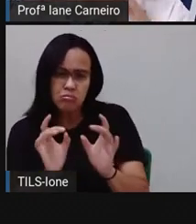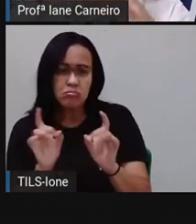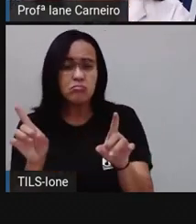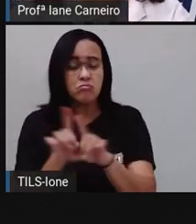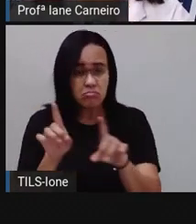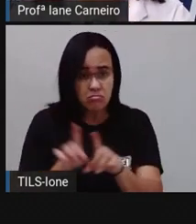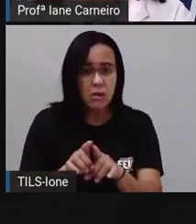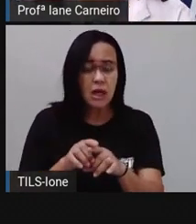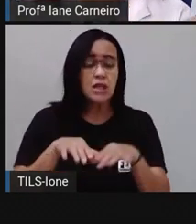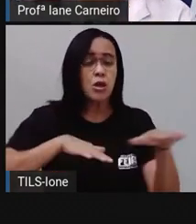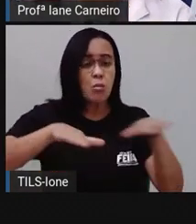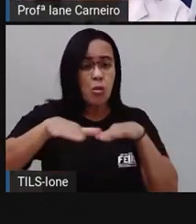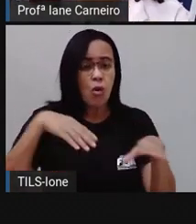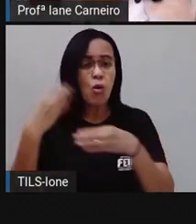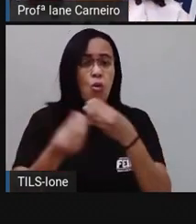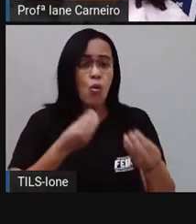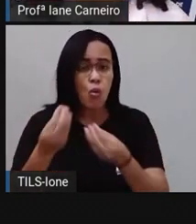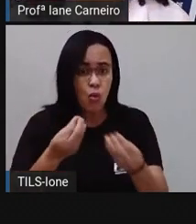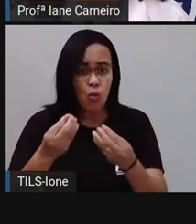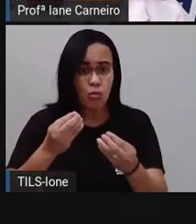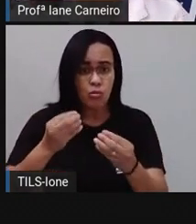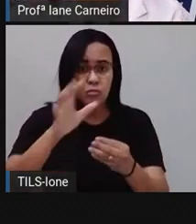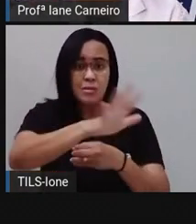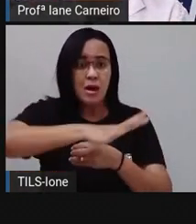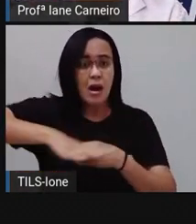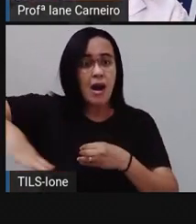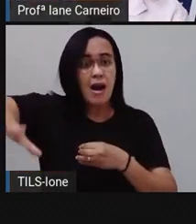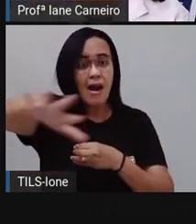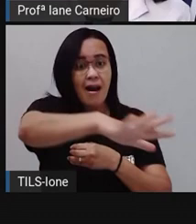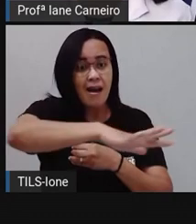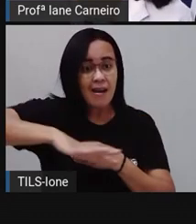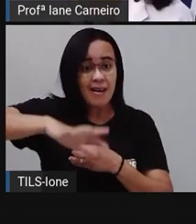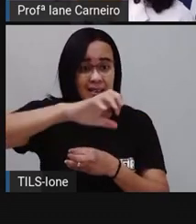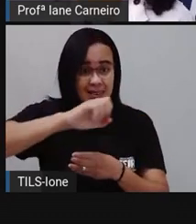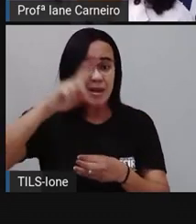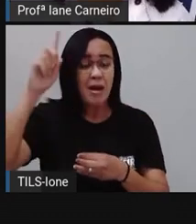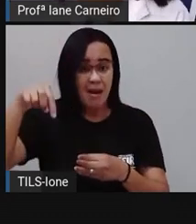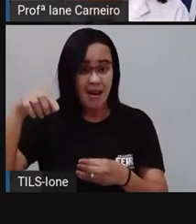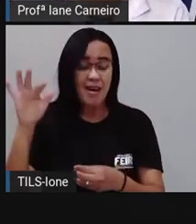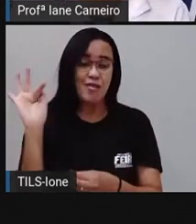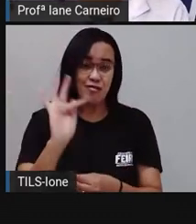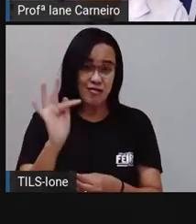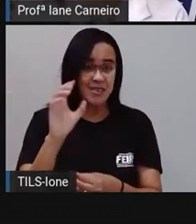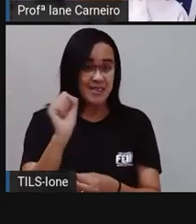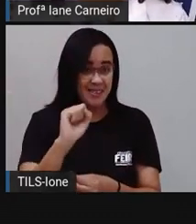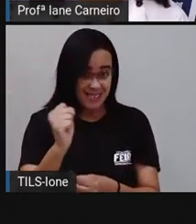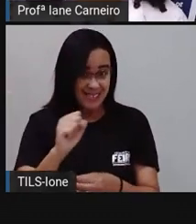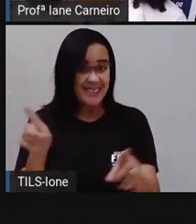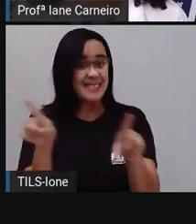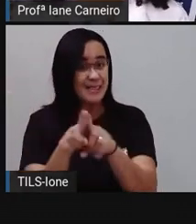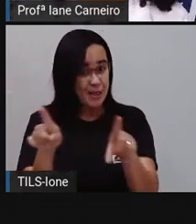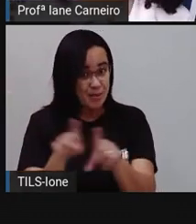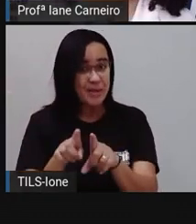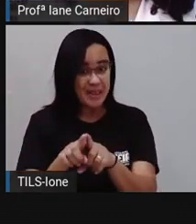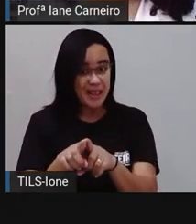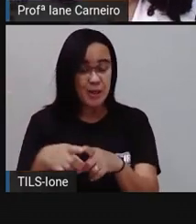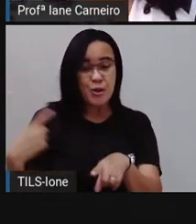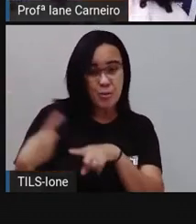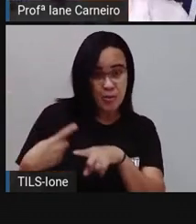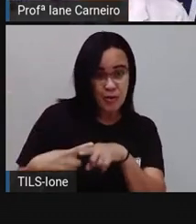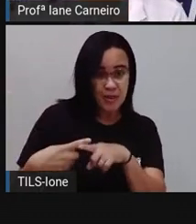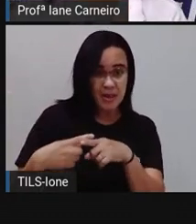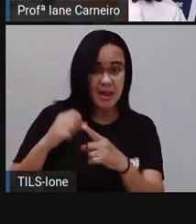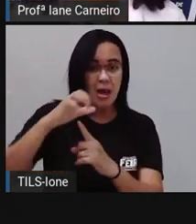apenas feira de Santana, mas também toda a região, né? Era uma das feiras, assim, mais famosas da região